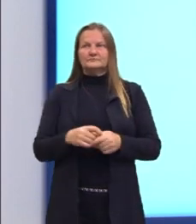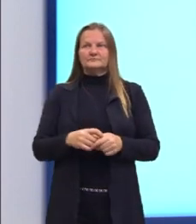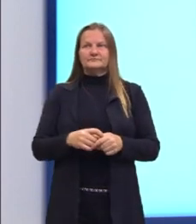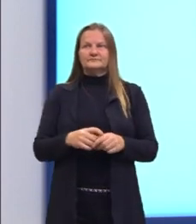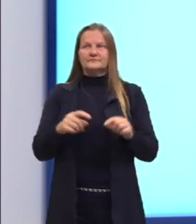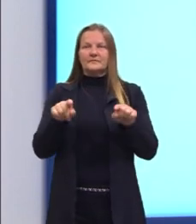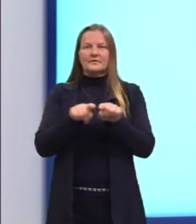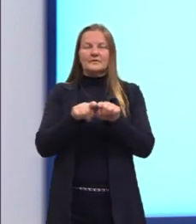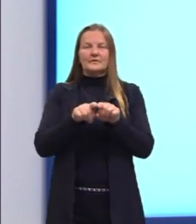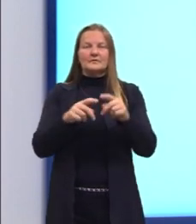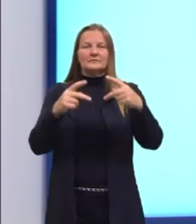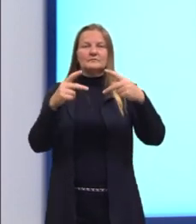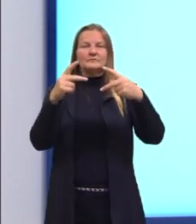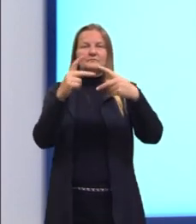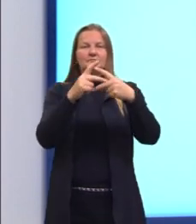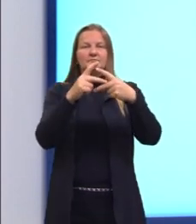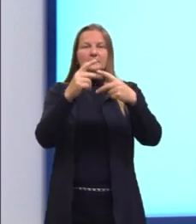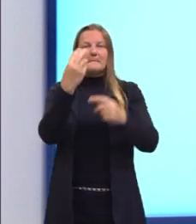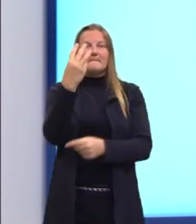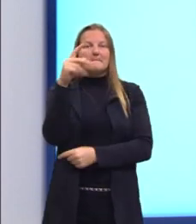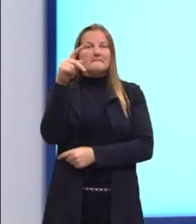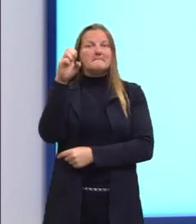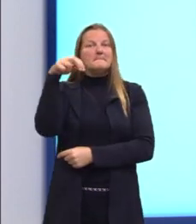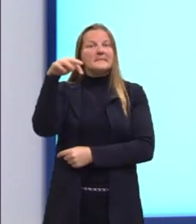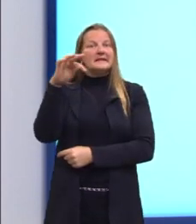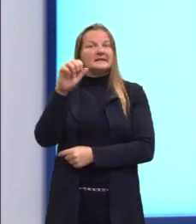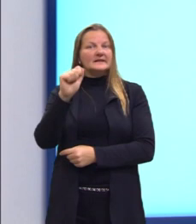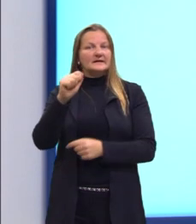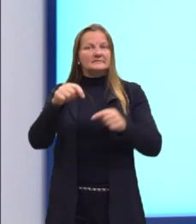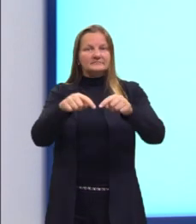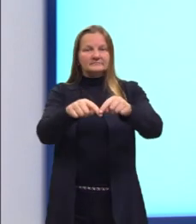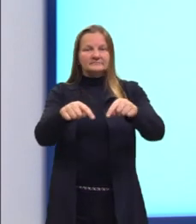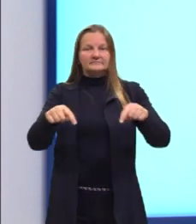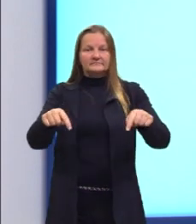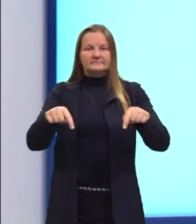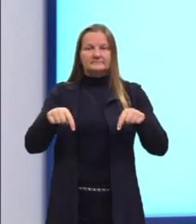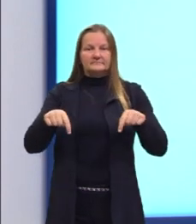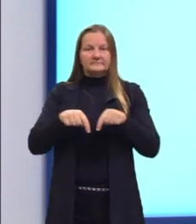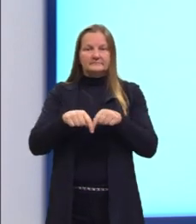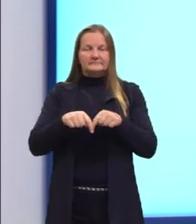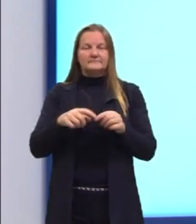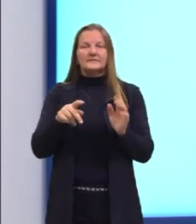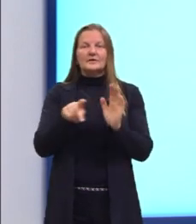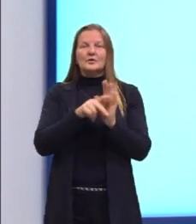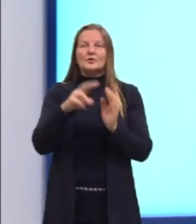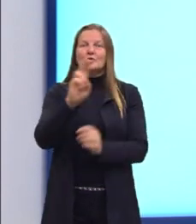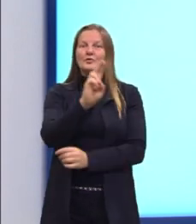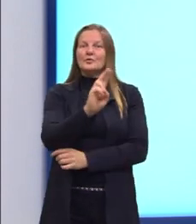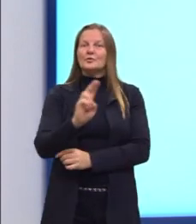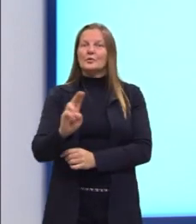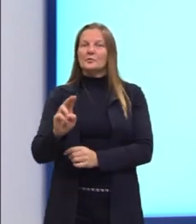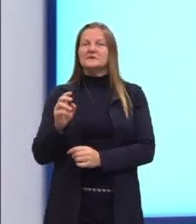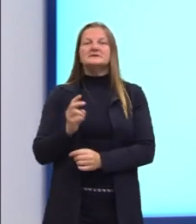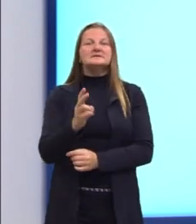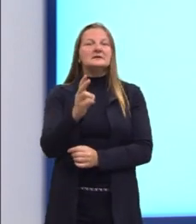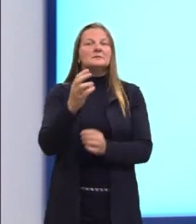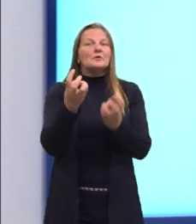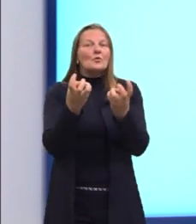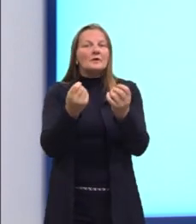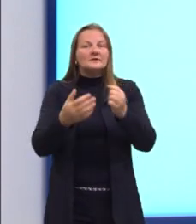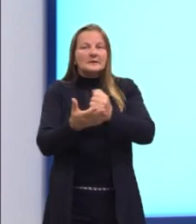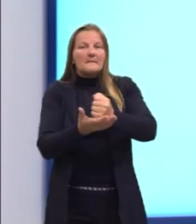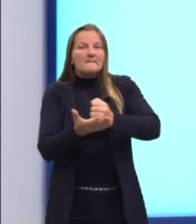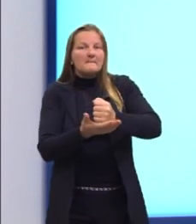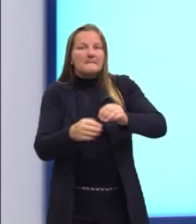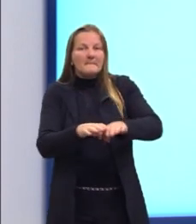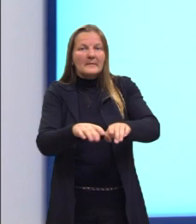prisma de base pentagonal. Então, observem que eles recebem o nome sempre de acordo com a base.